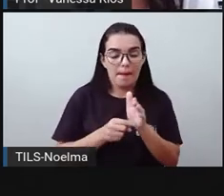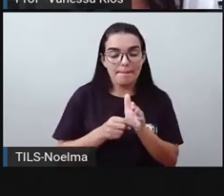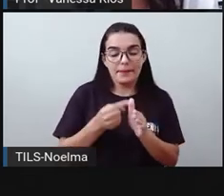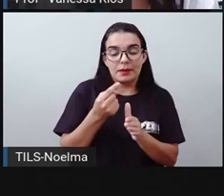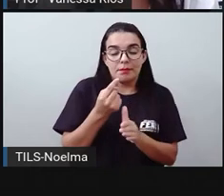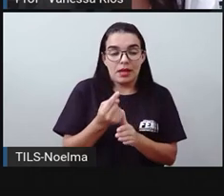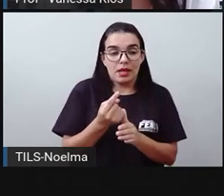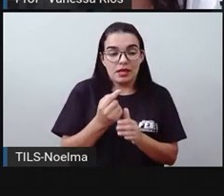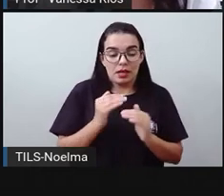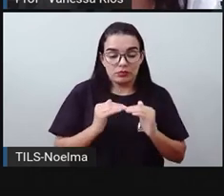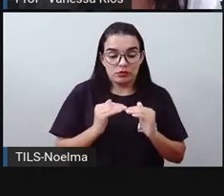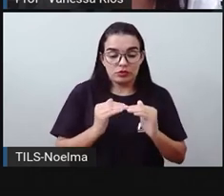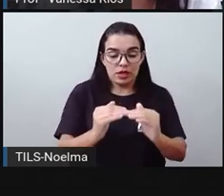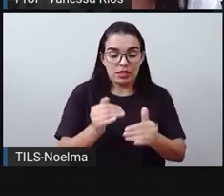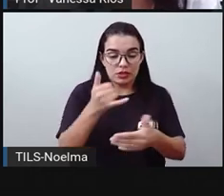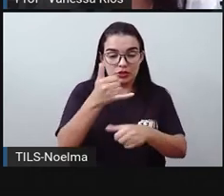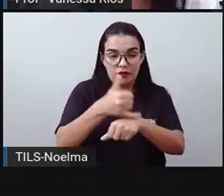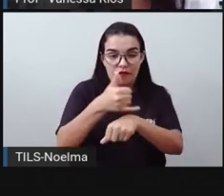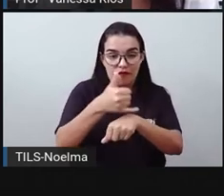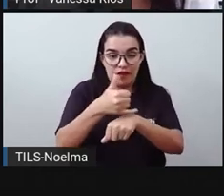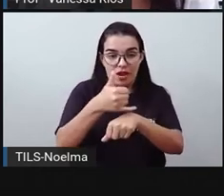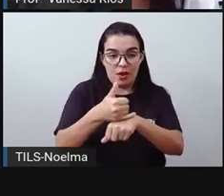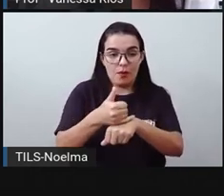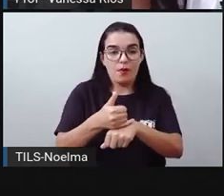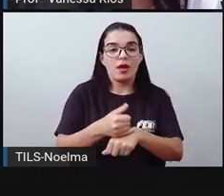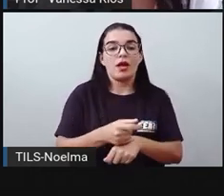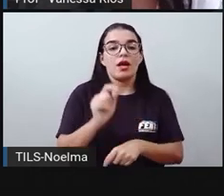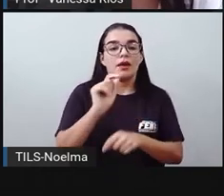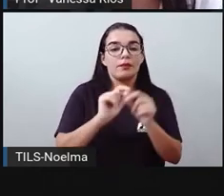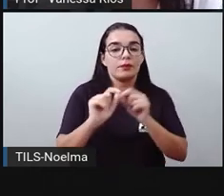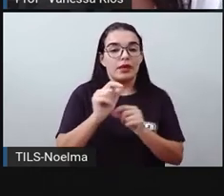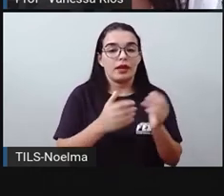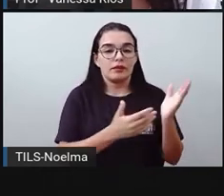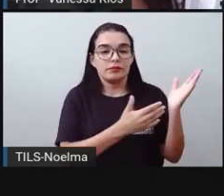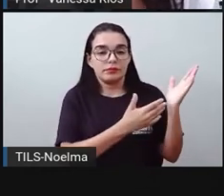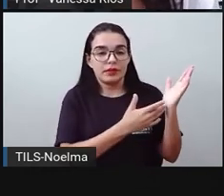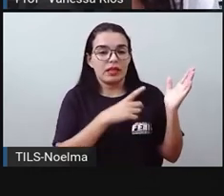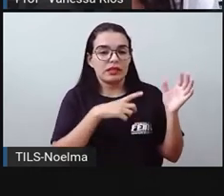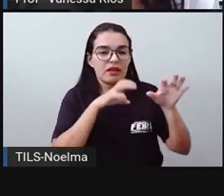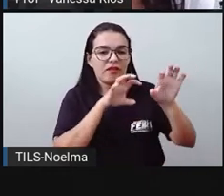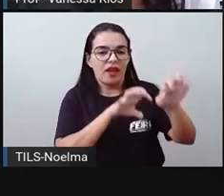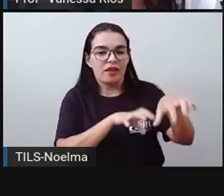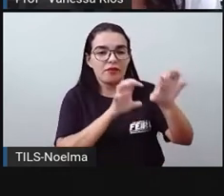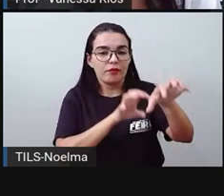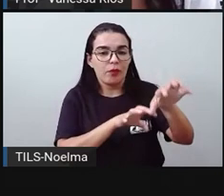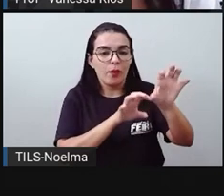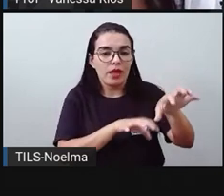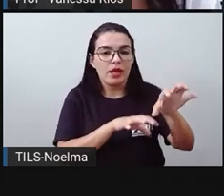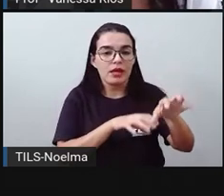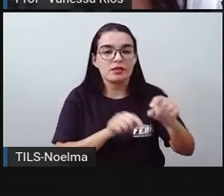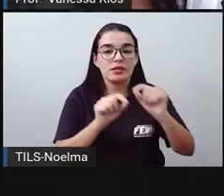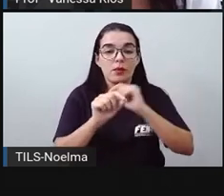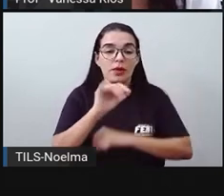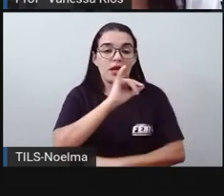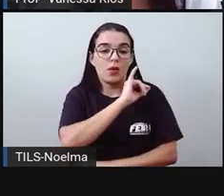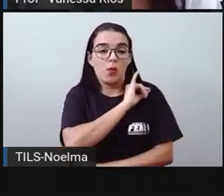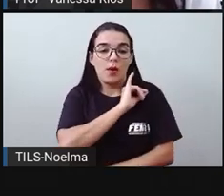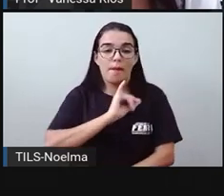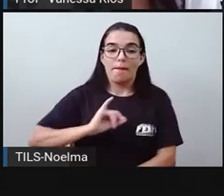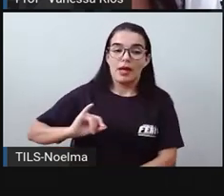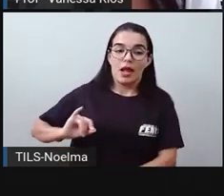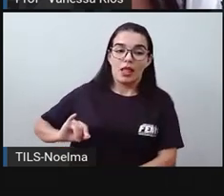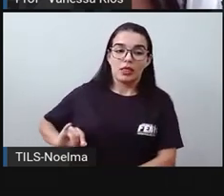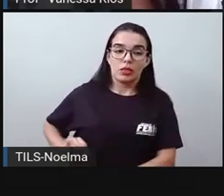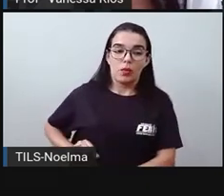construída pela Imperial Companhia de Estrada de Ferro. Então teve toda a influência do império, do